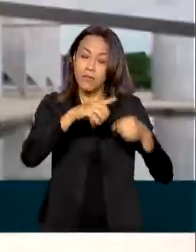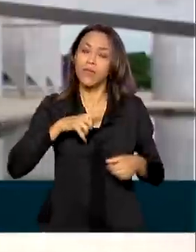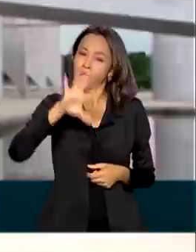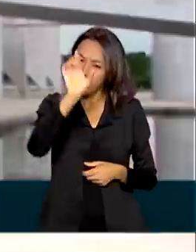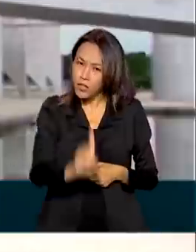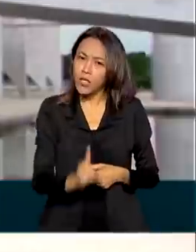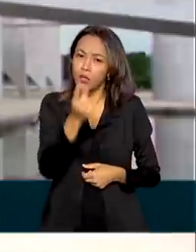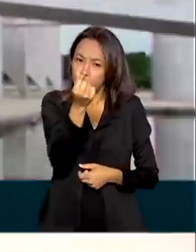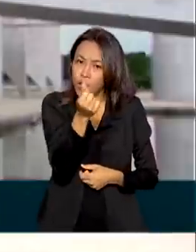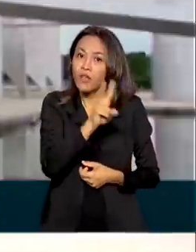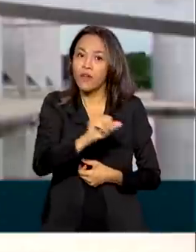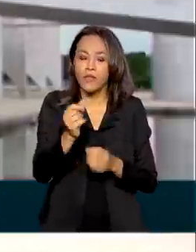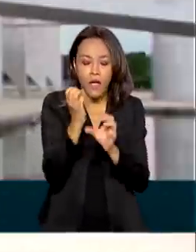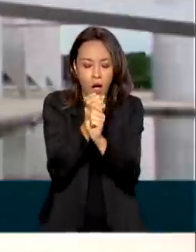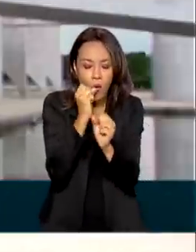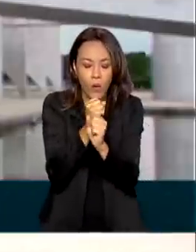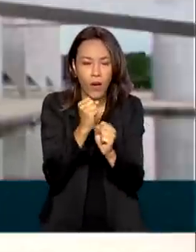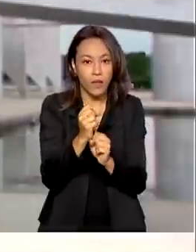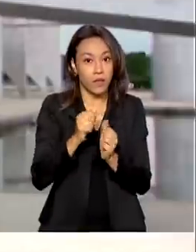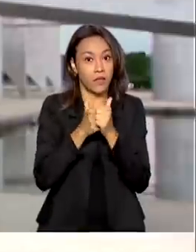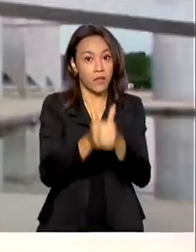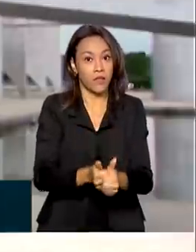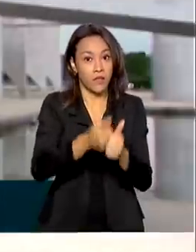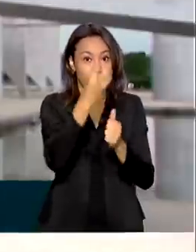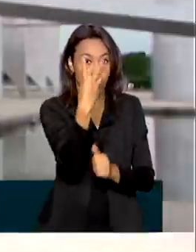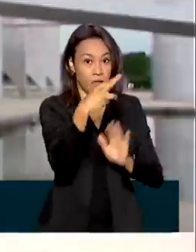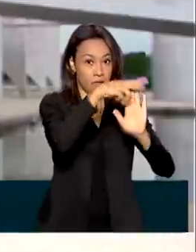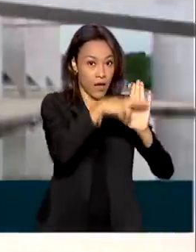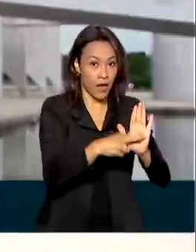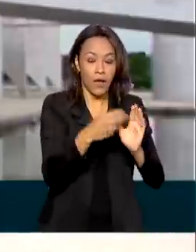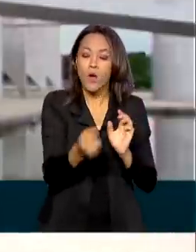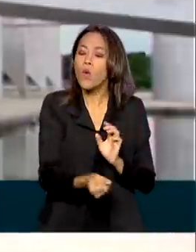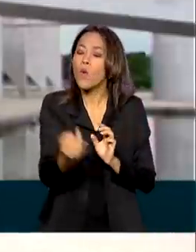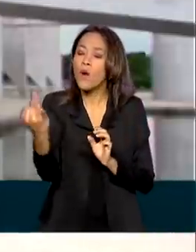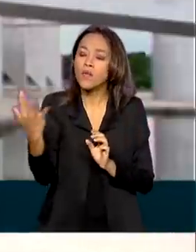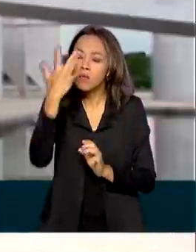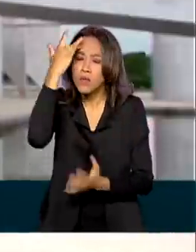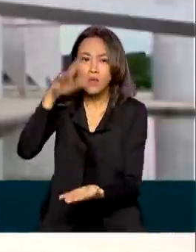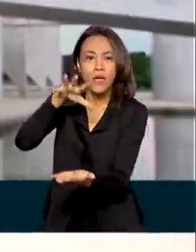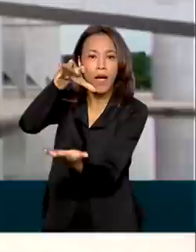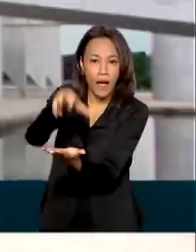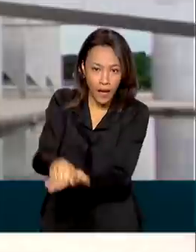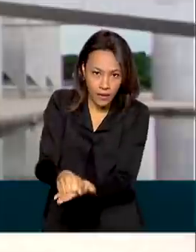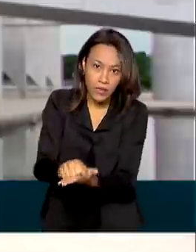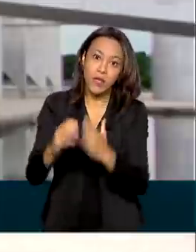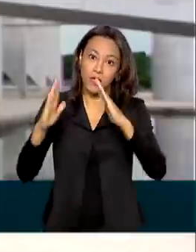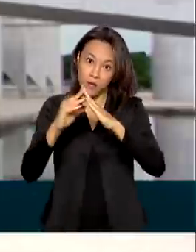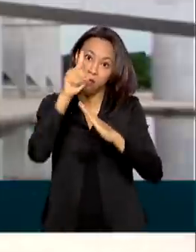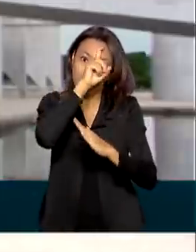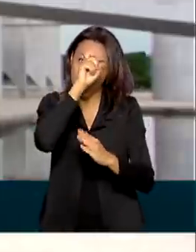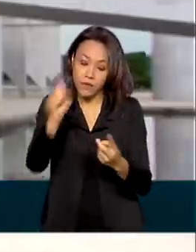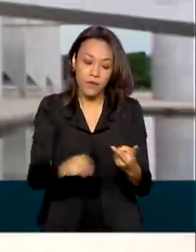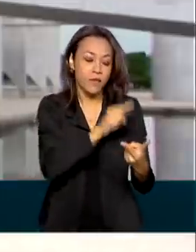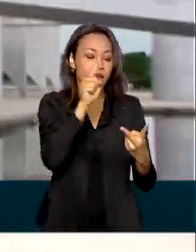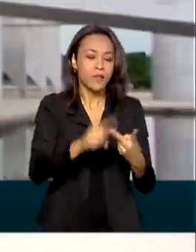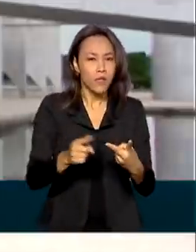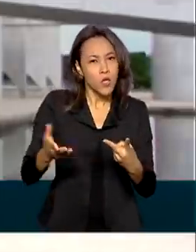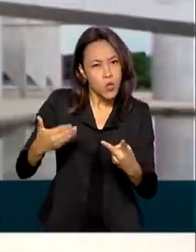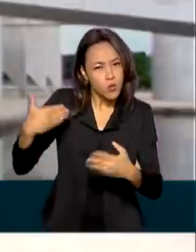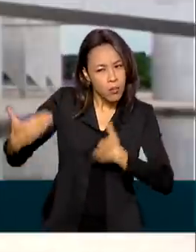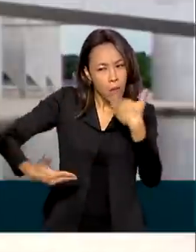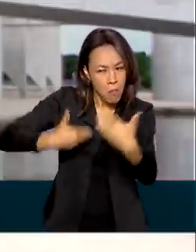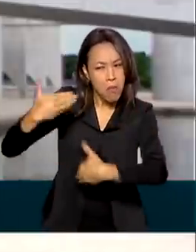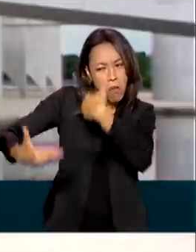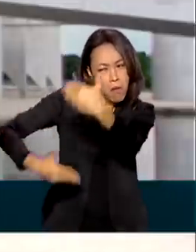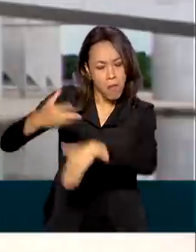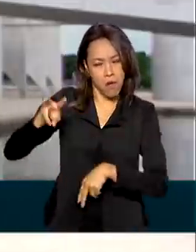que será calculada com base em três critérios. Número de pessoas cadastradas nos serviços da atenção primária, desempenho municipal que